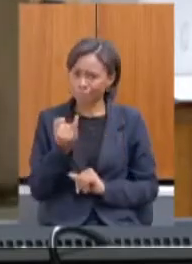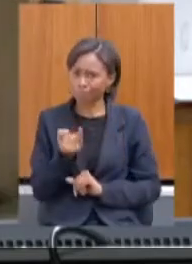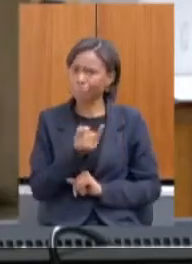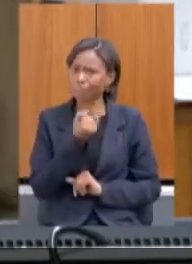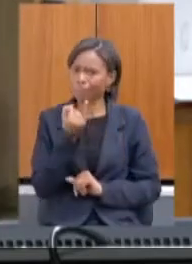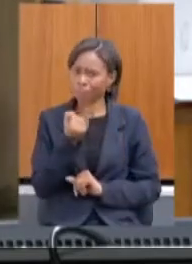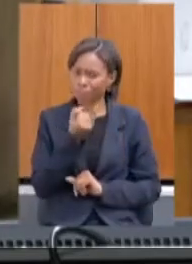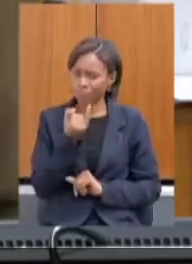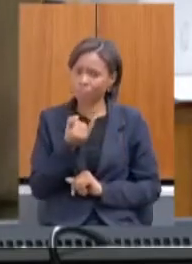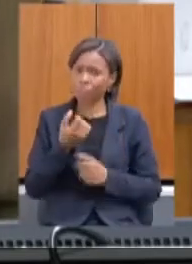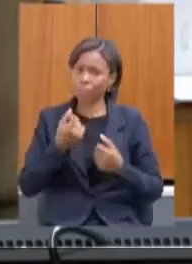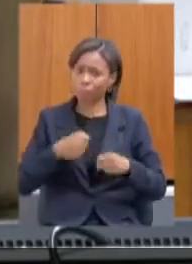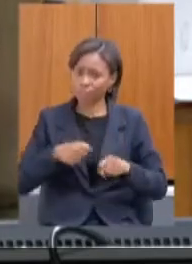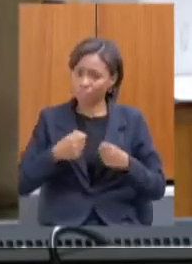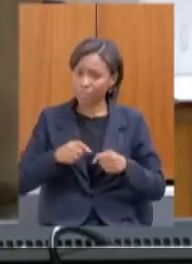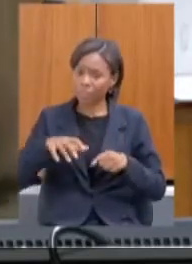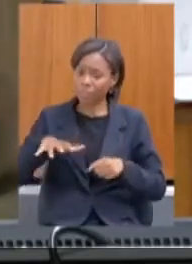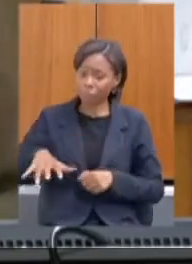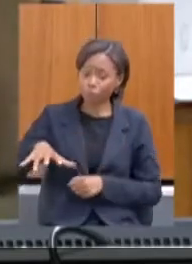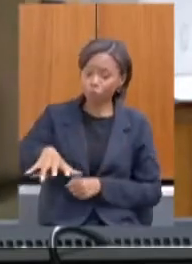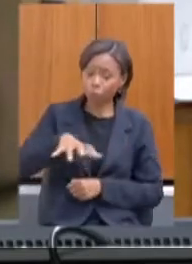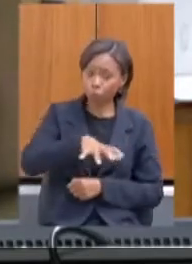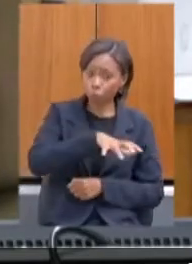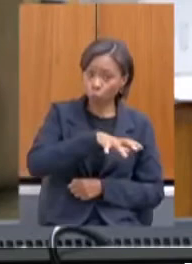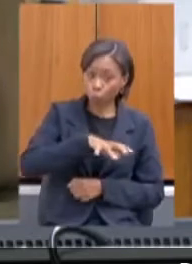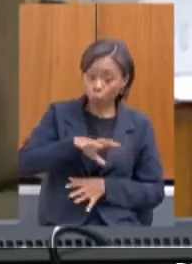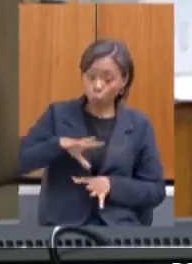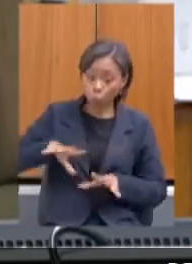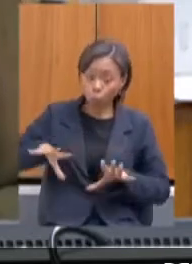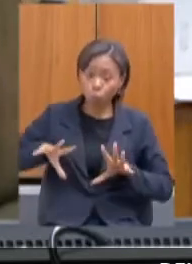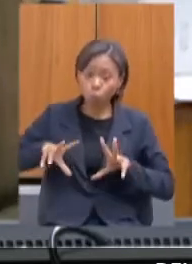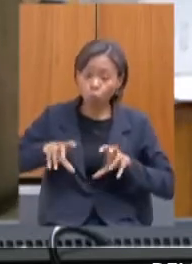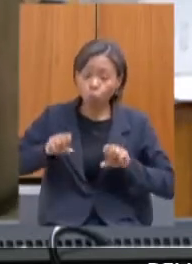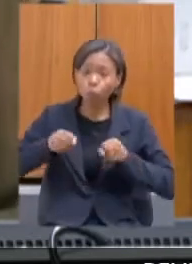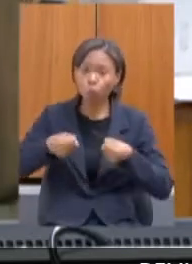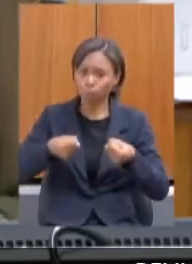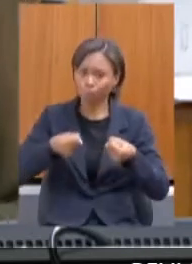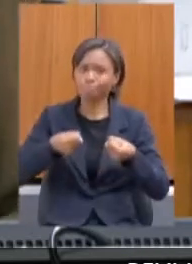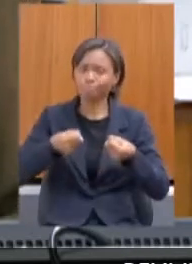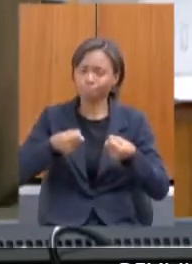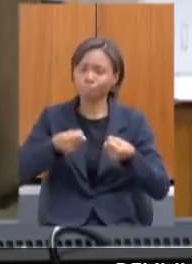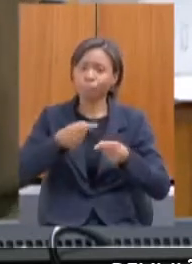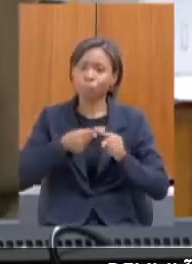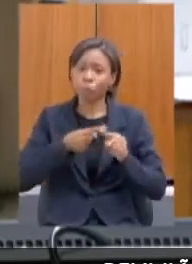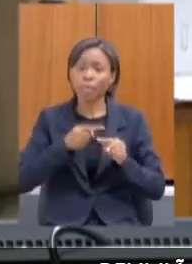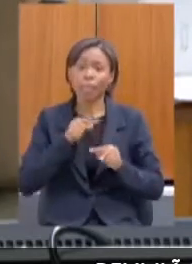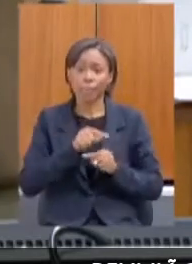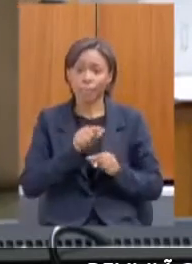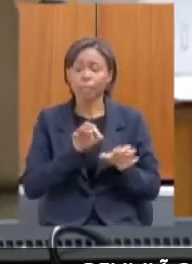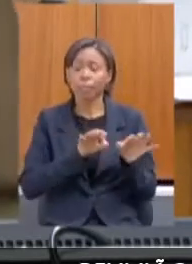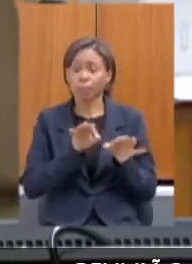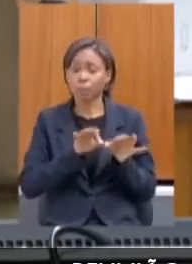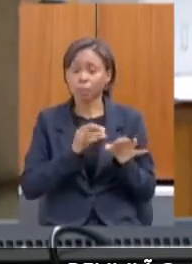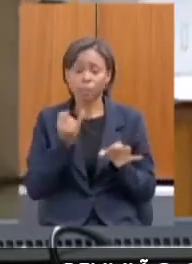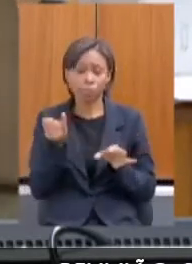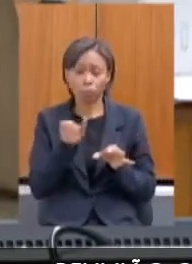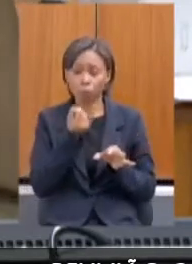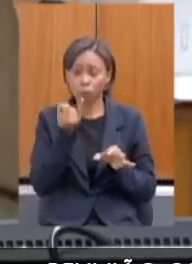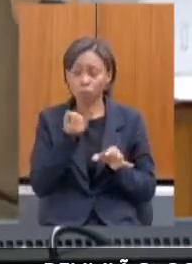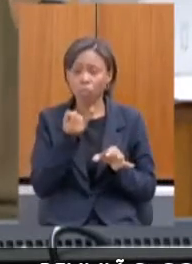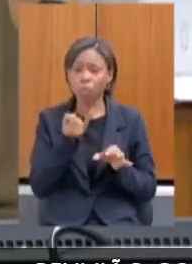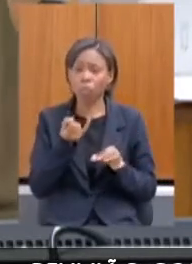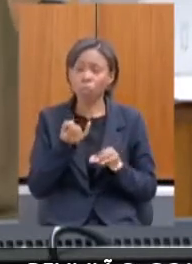fortalecer todas as nossas redes ou esse plano ele é essencial inclusive para orientar os municípios a